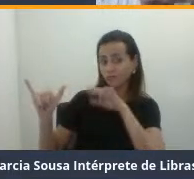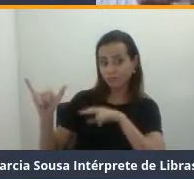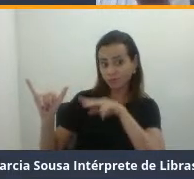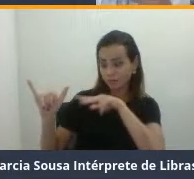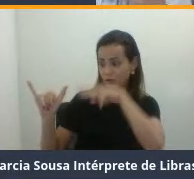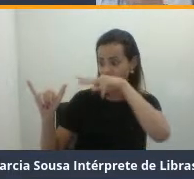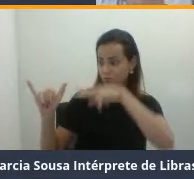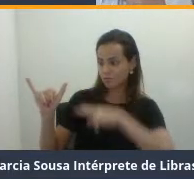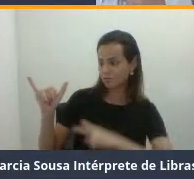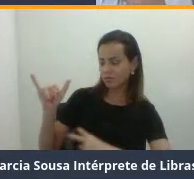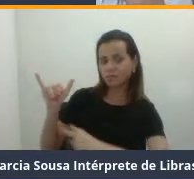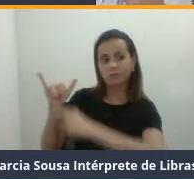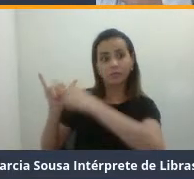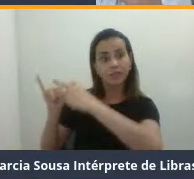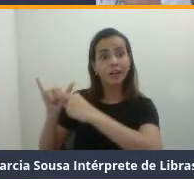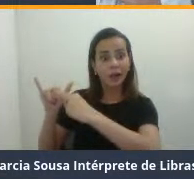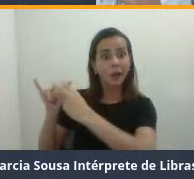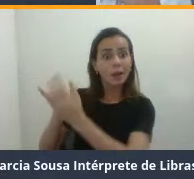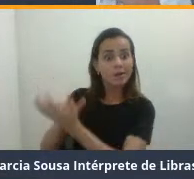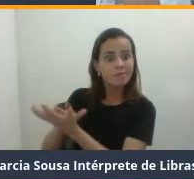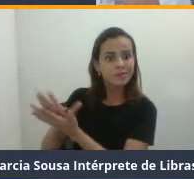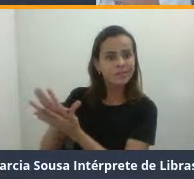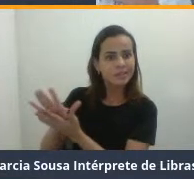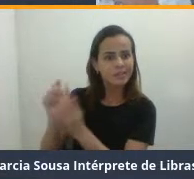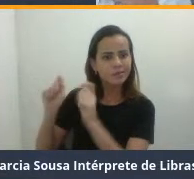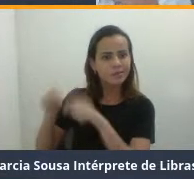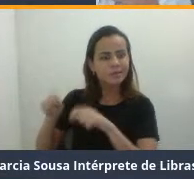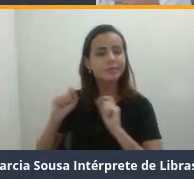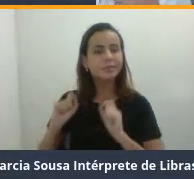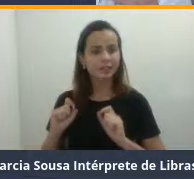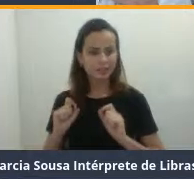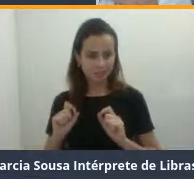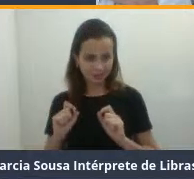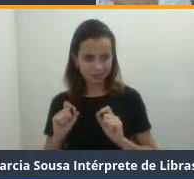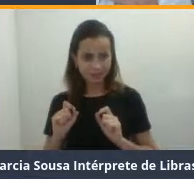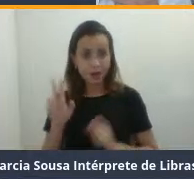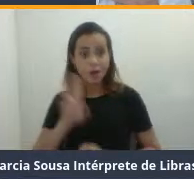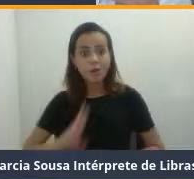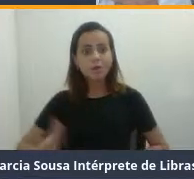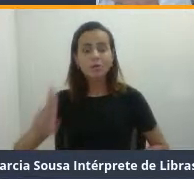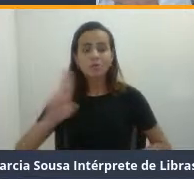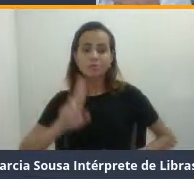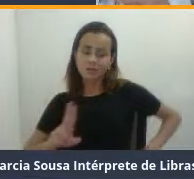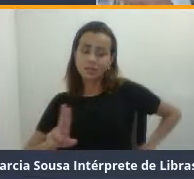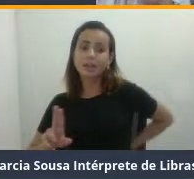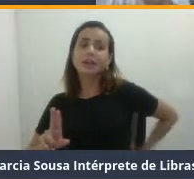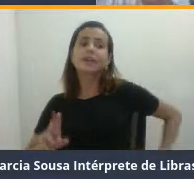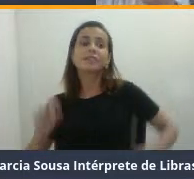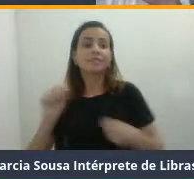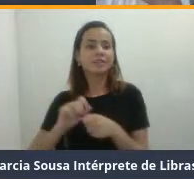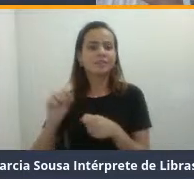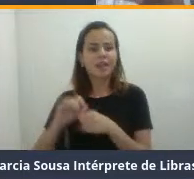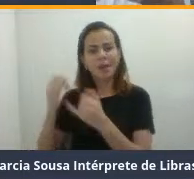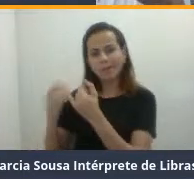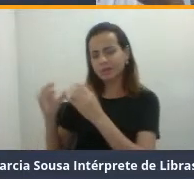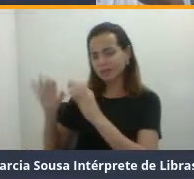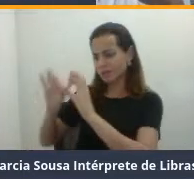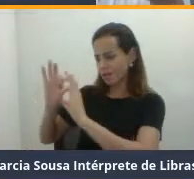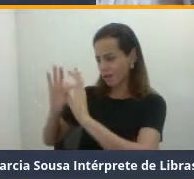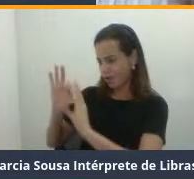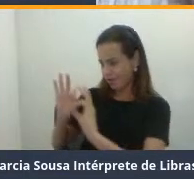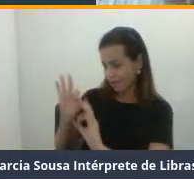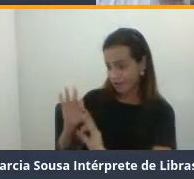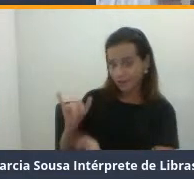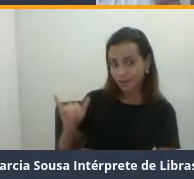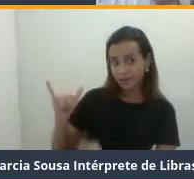3D, é possível utilizar e reconstituir a arquitetura do